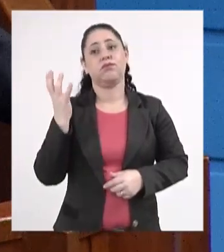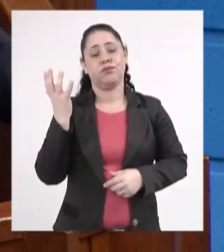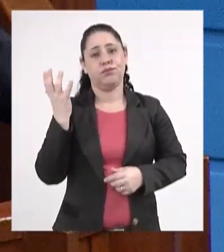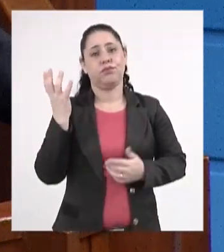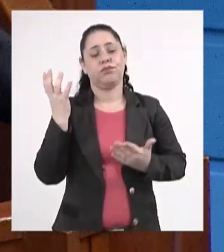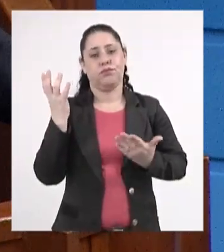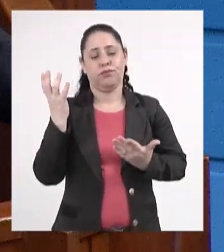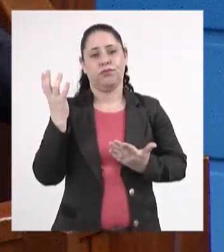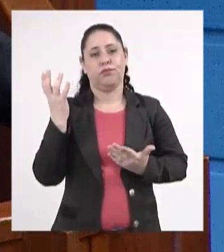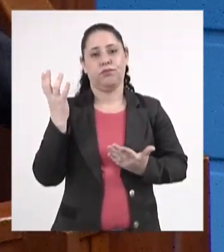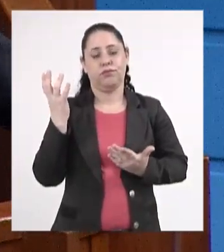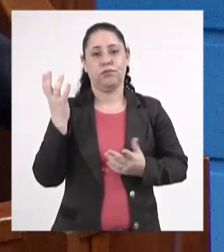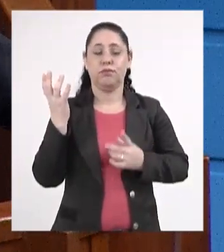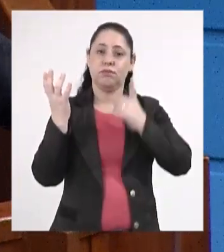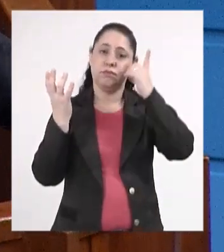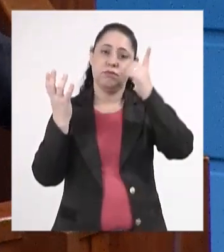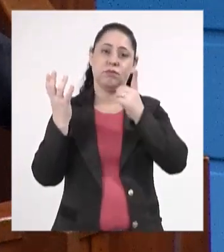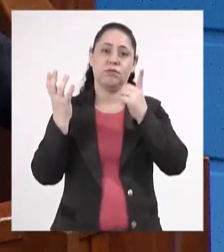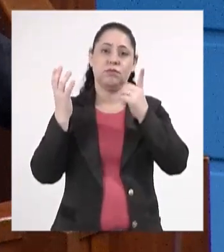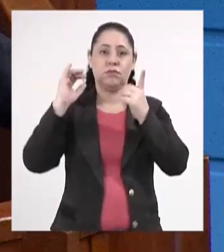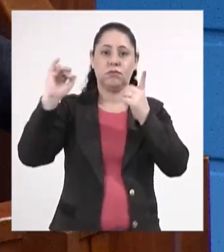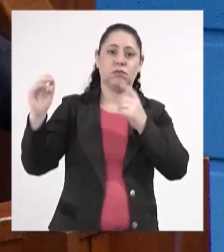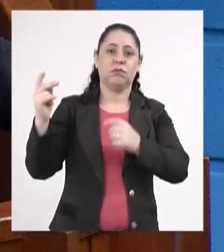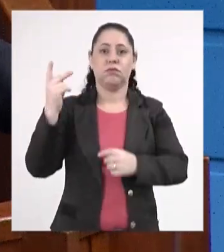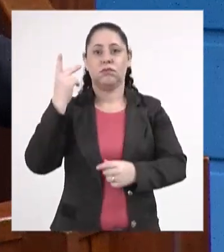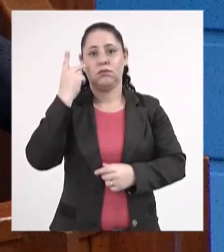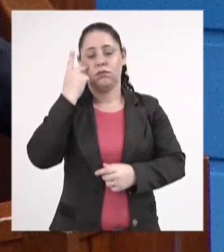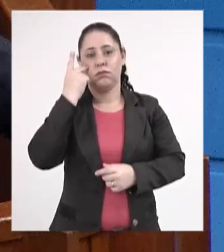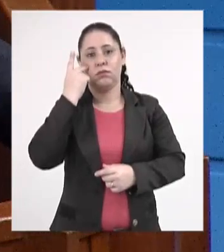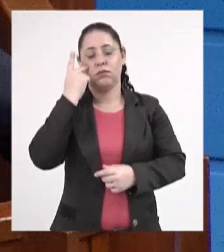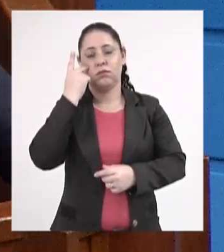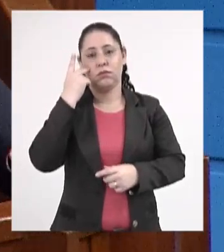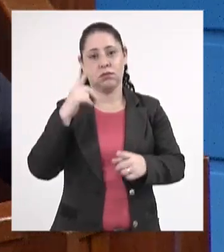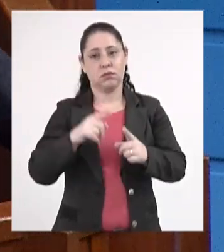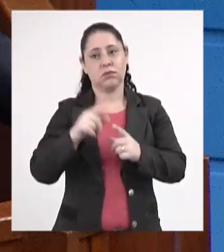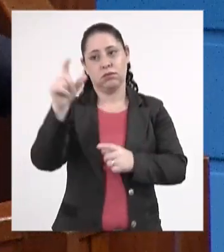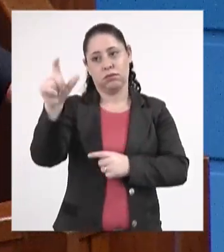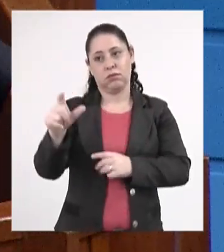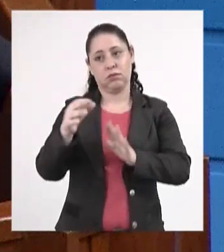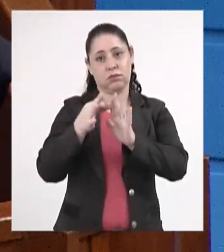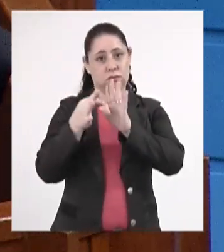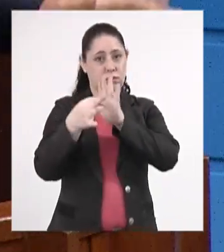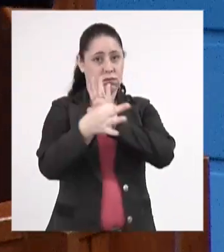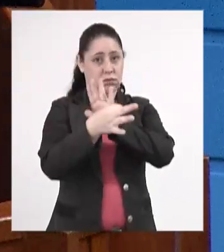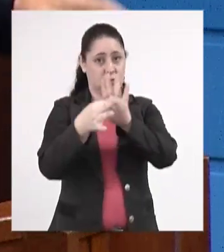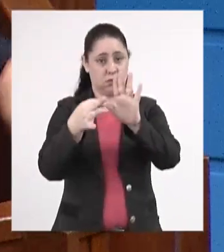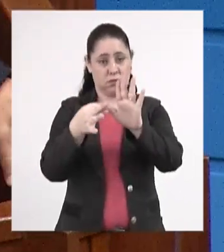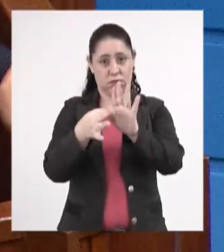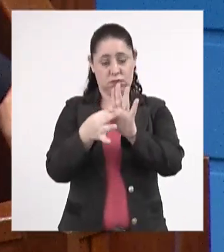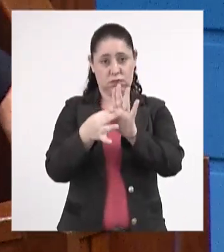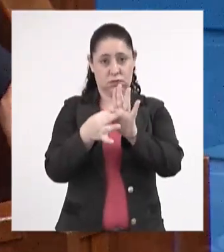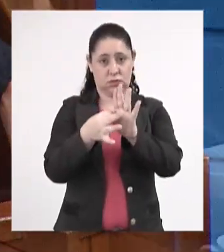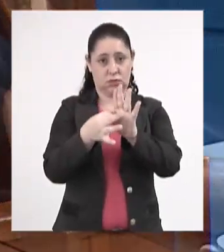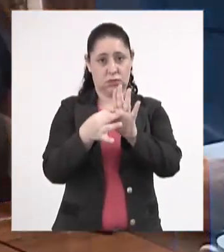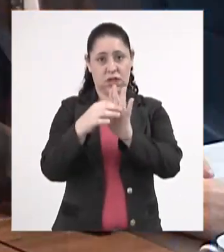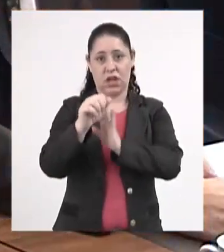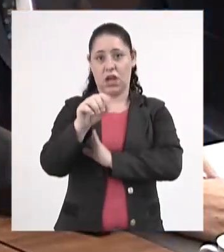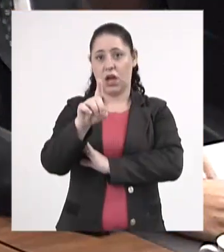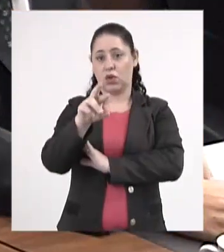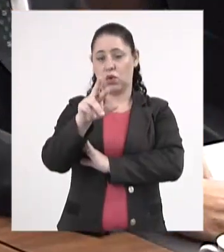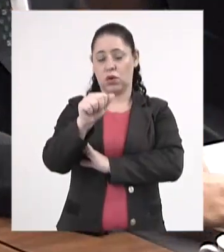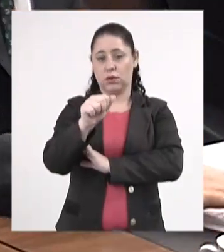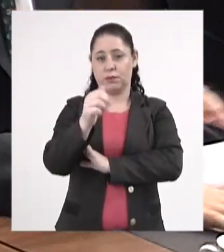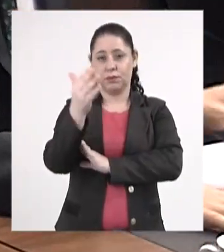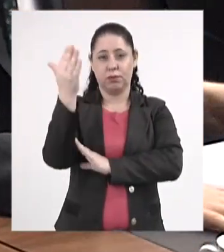Acontece, deputado João Henrique, inclusive vossa excelência citou aqui a ágora da antiga Grécia